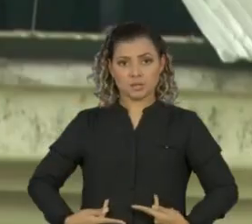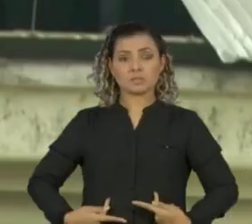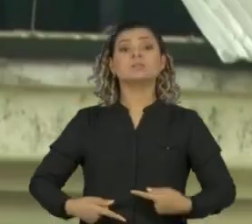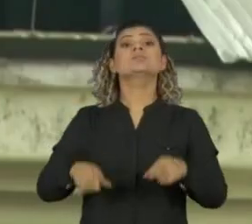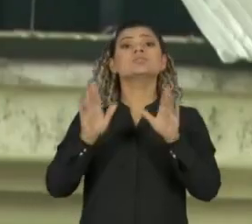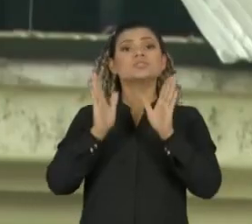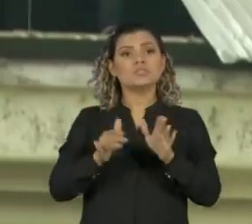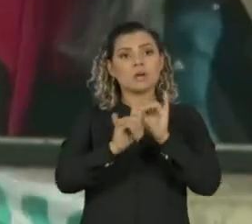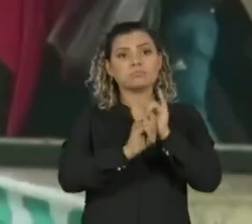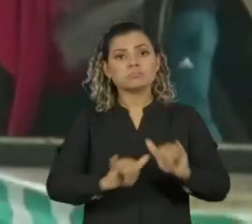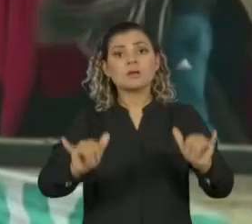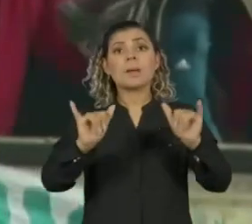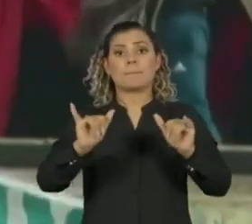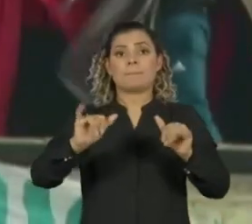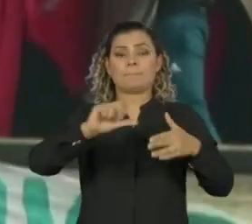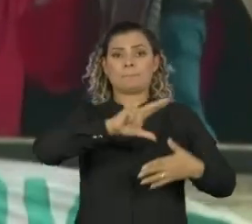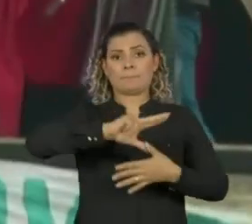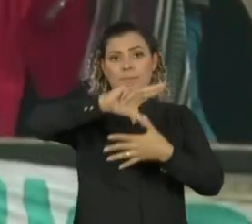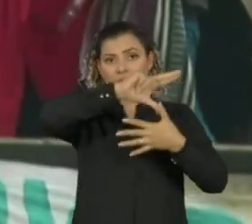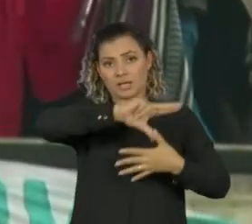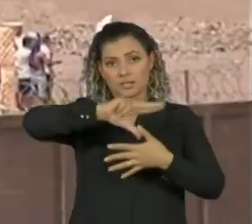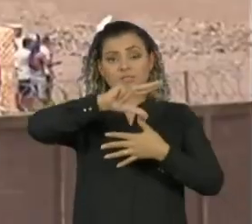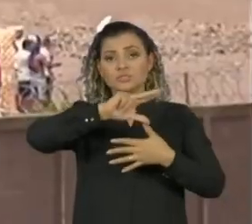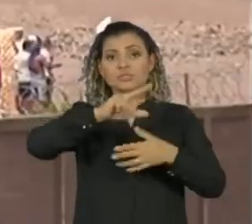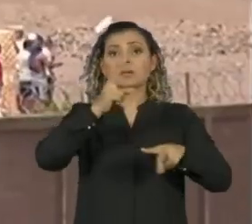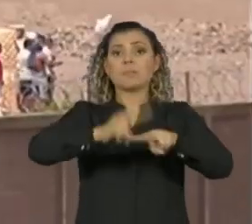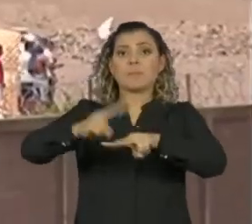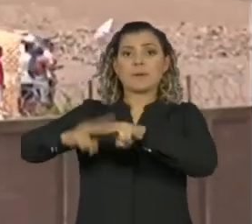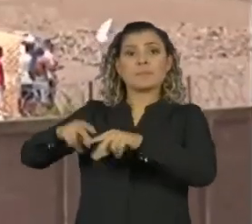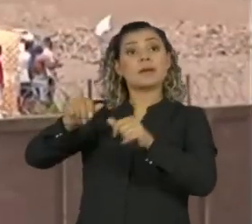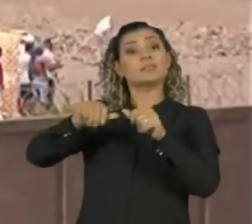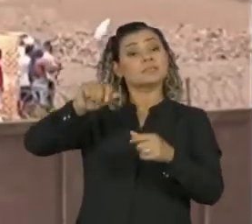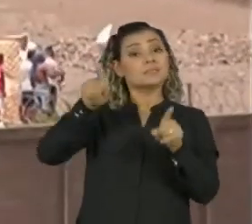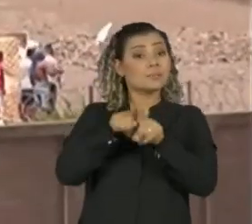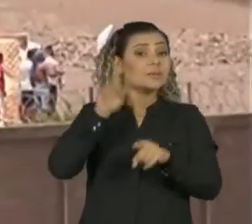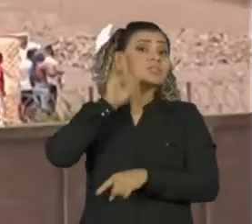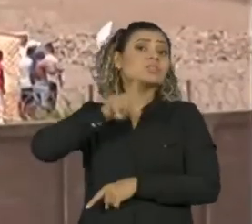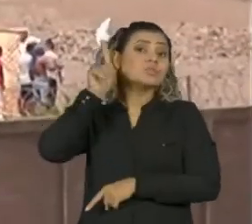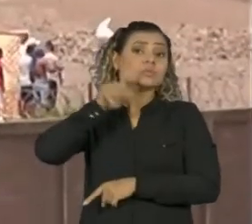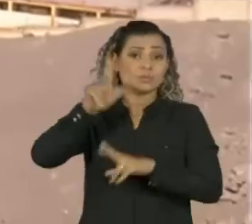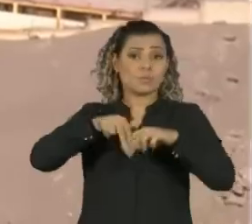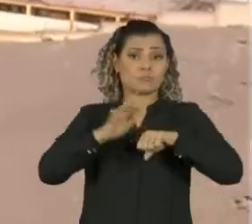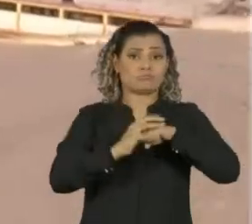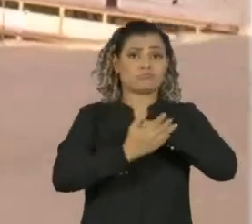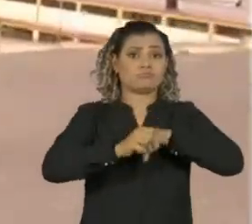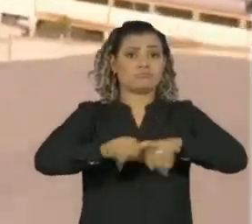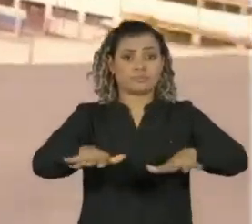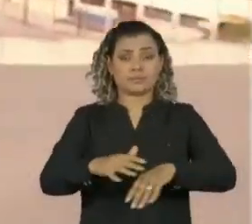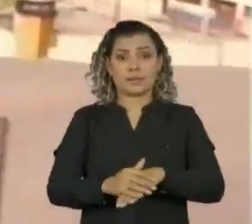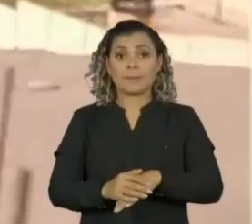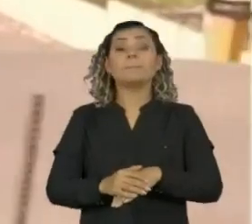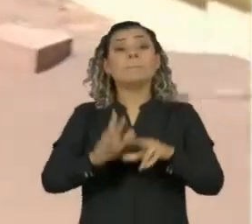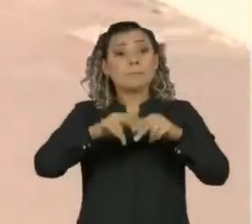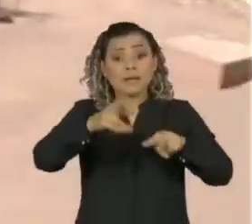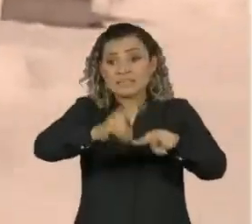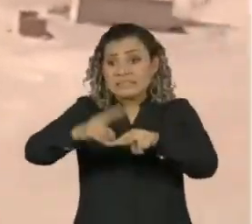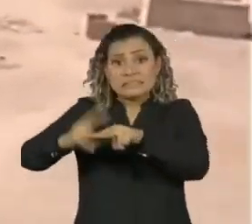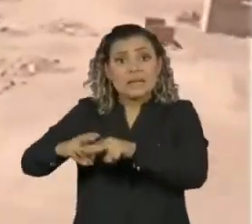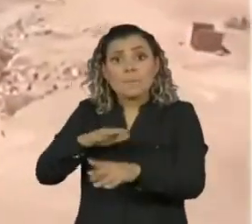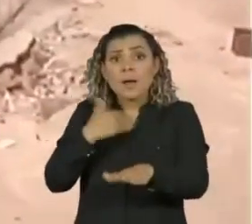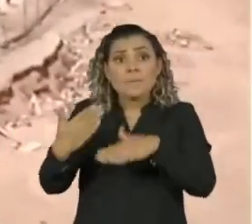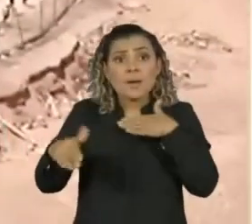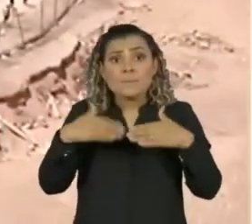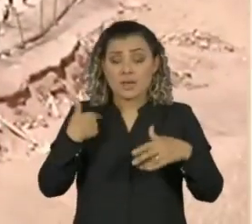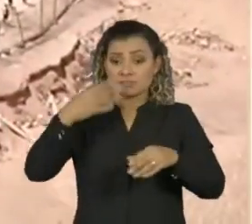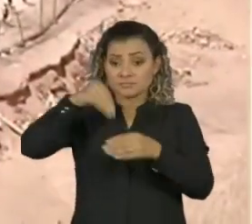situação dos detentos na América Latina e nos Estados Unidos com a pandemia da Covid-19, citando casos de mortes em